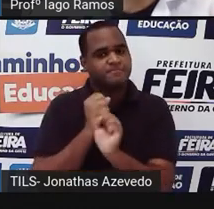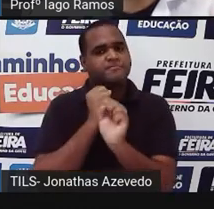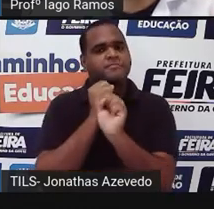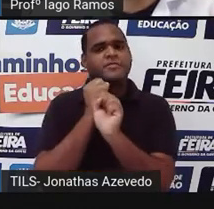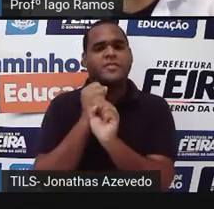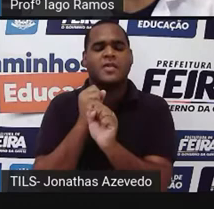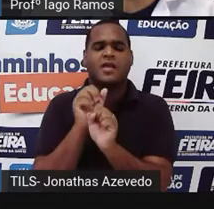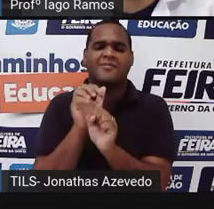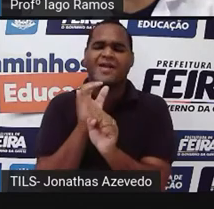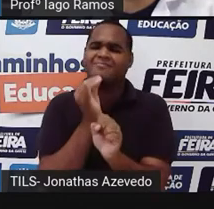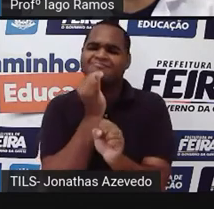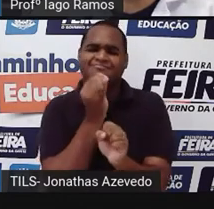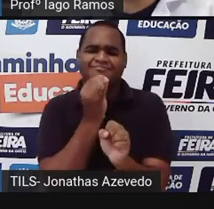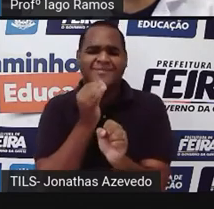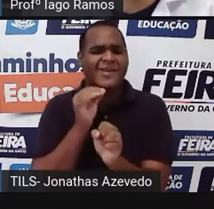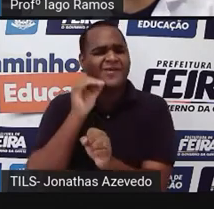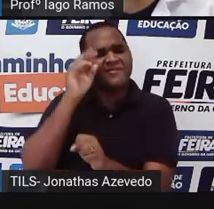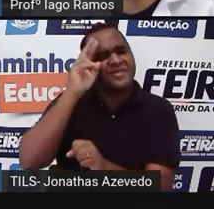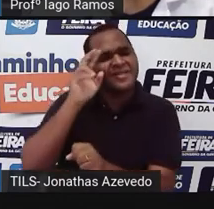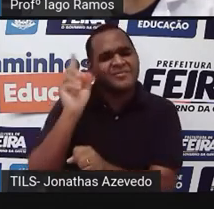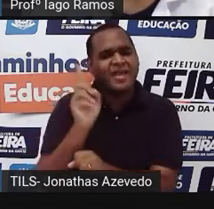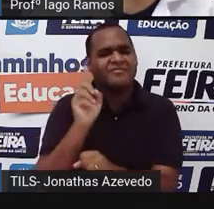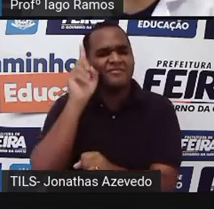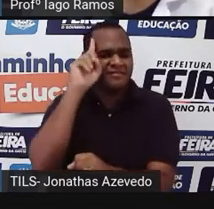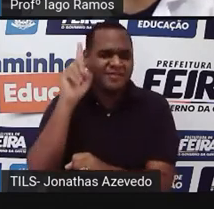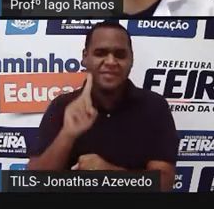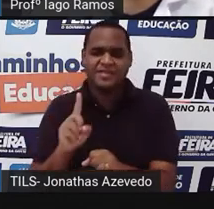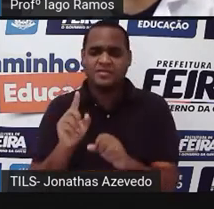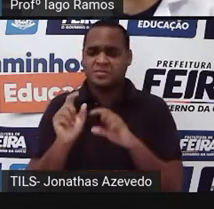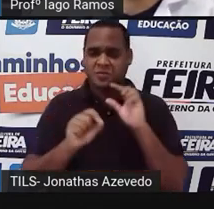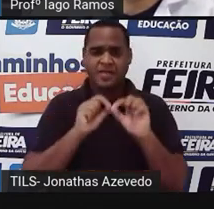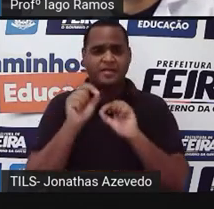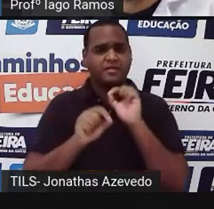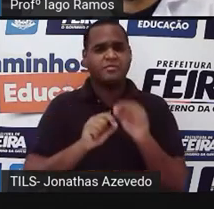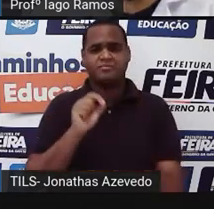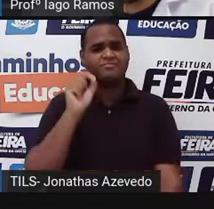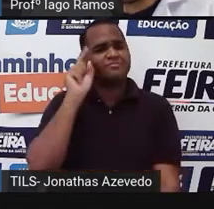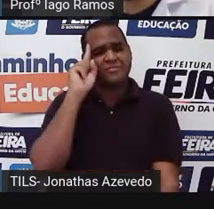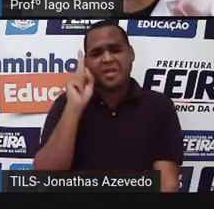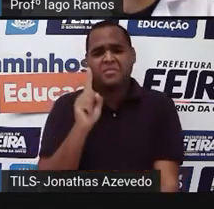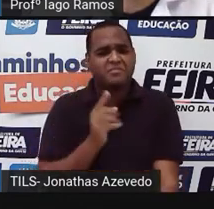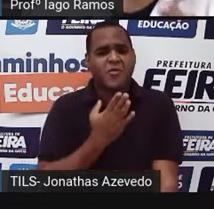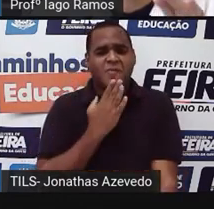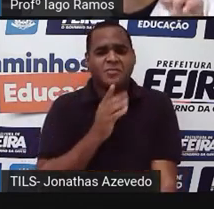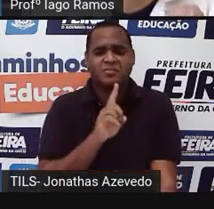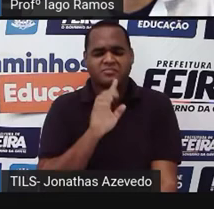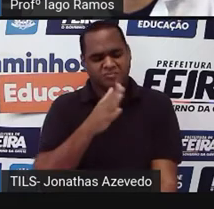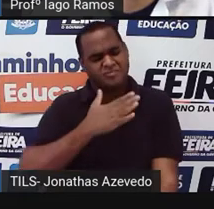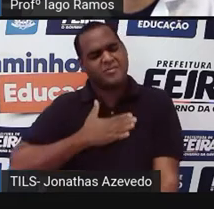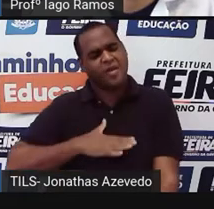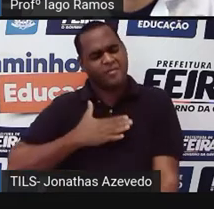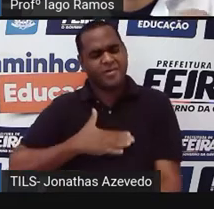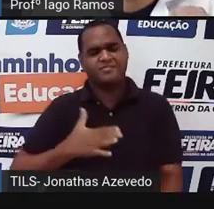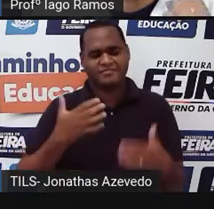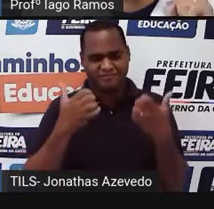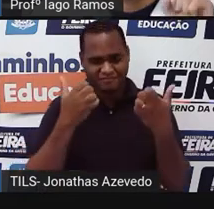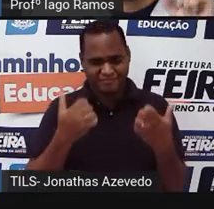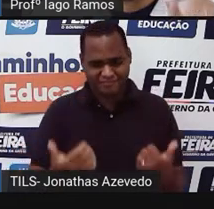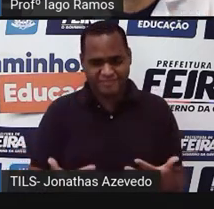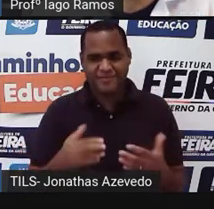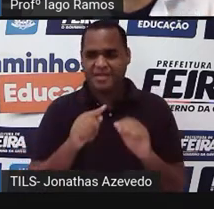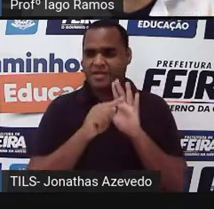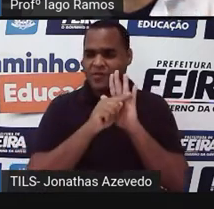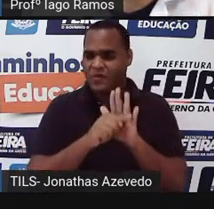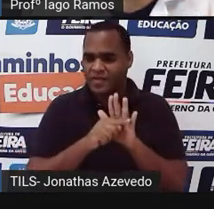ainda não sei, ainda não lembro, não sei, não consigo lembrar do que é decomposição. Tudo bem, calma, que daqui a pouquinho eu vou